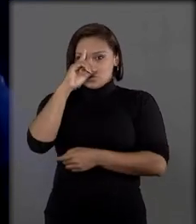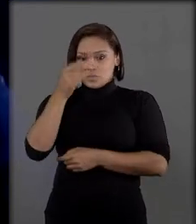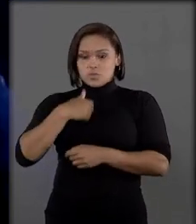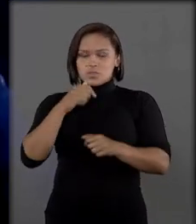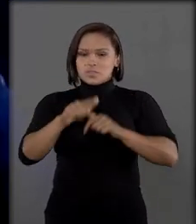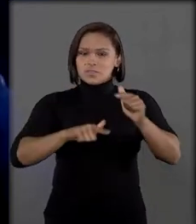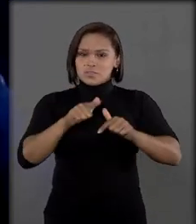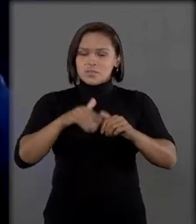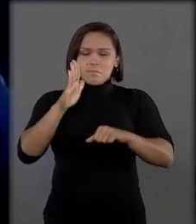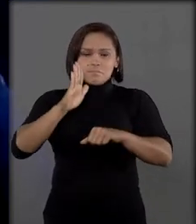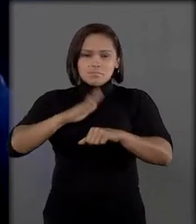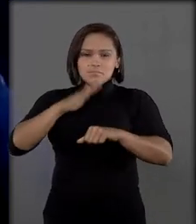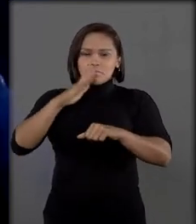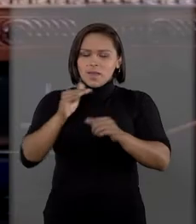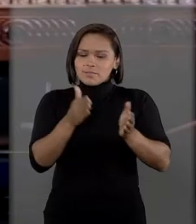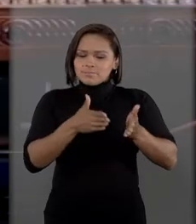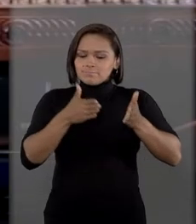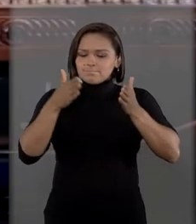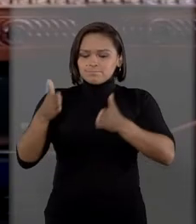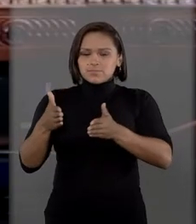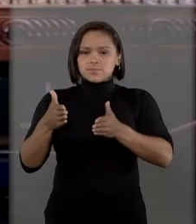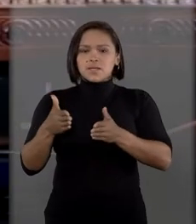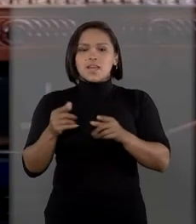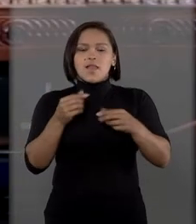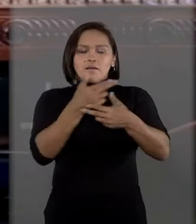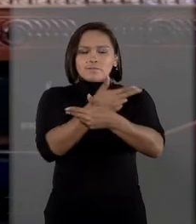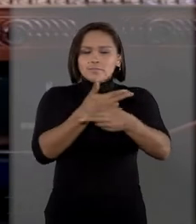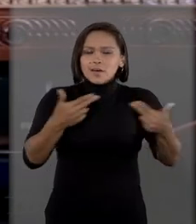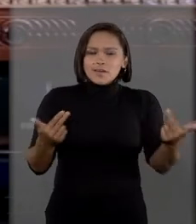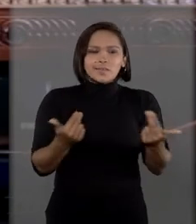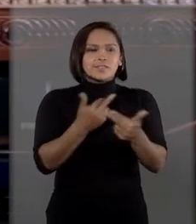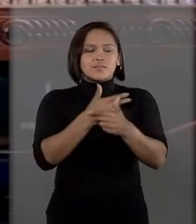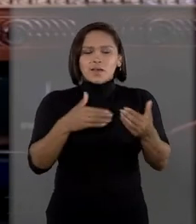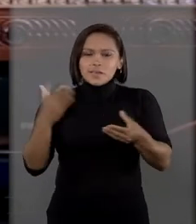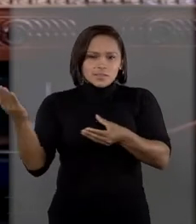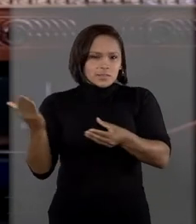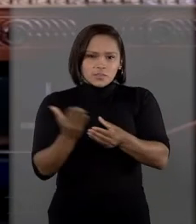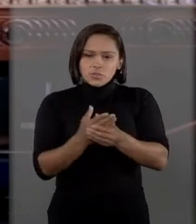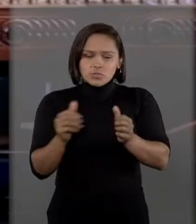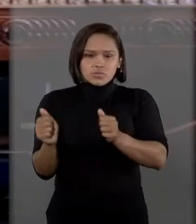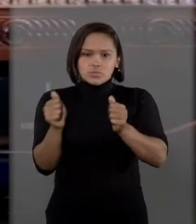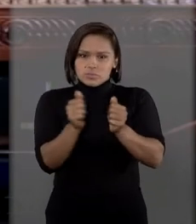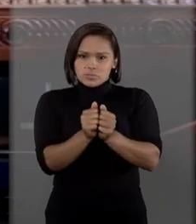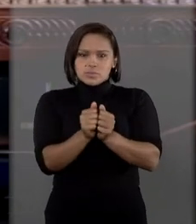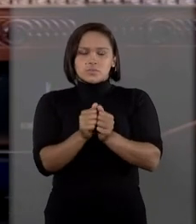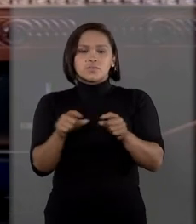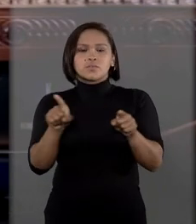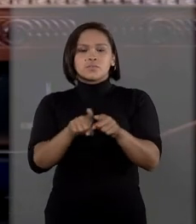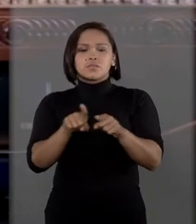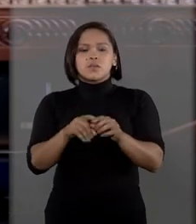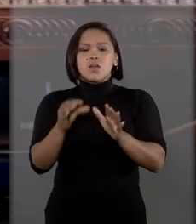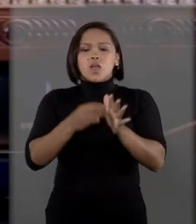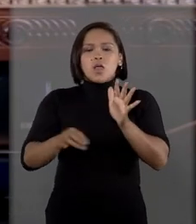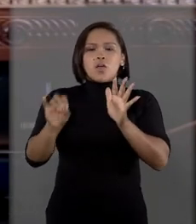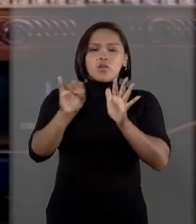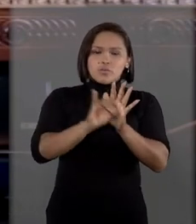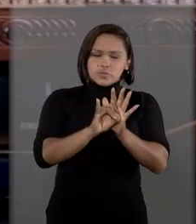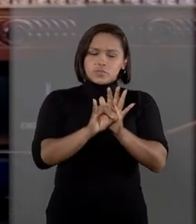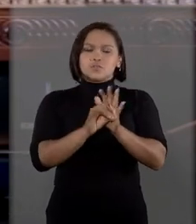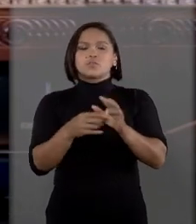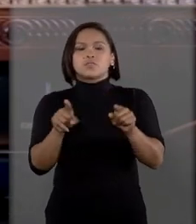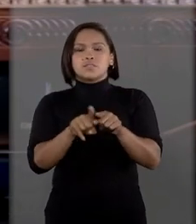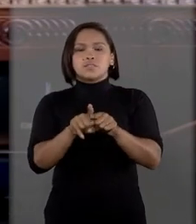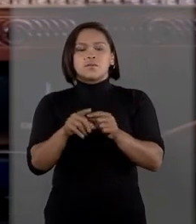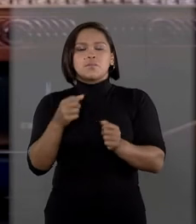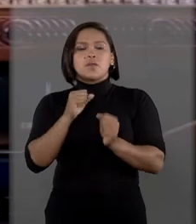atividade será ainda mais ampliada. Além das várias, várias ações conjuntas entre as ouvidorias abordantes